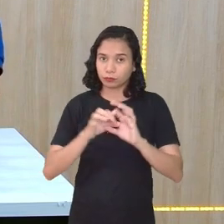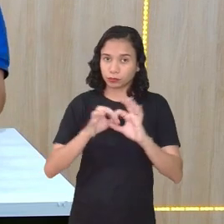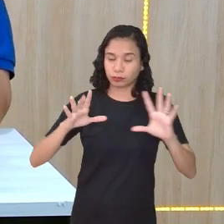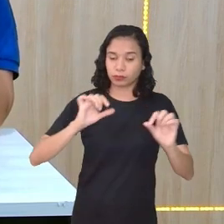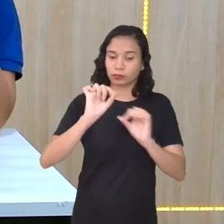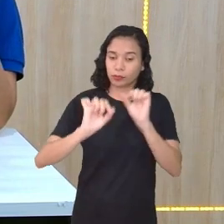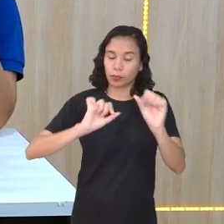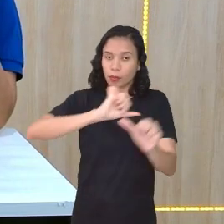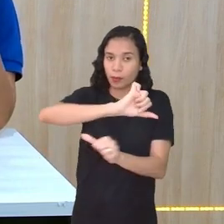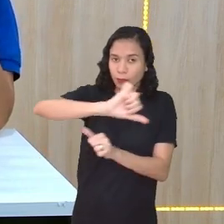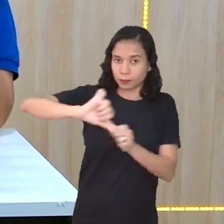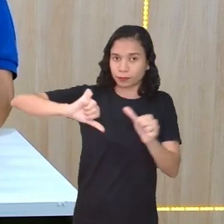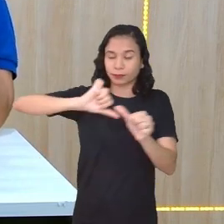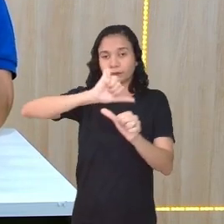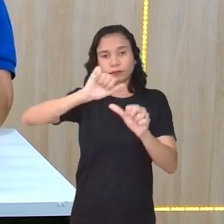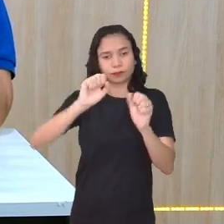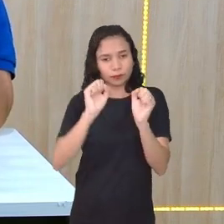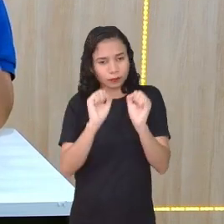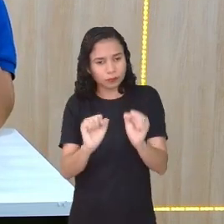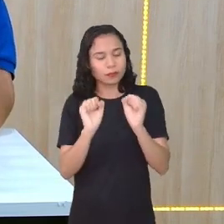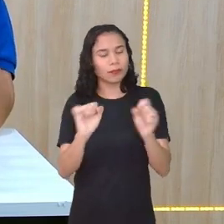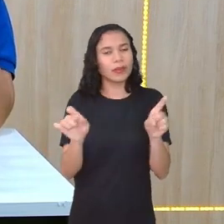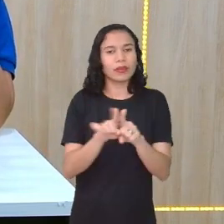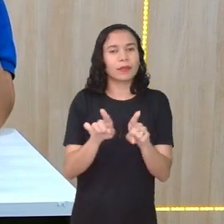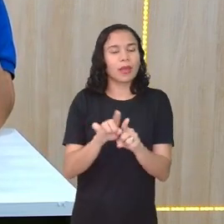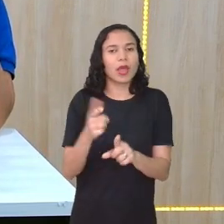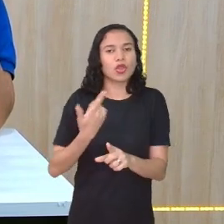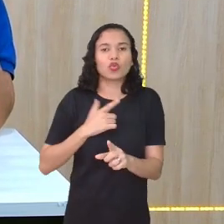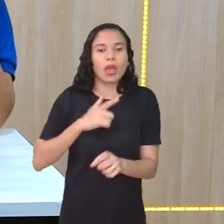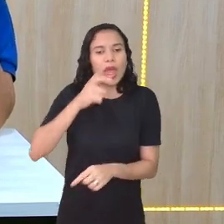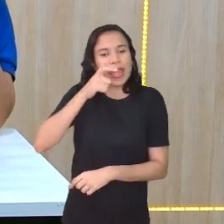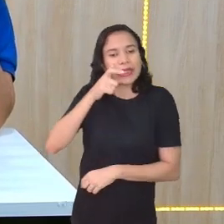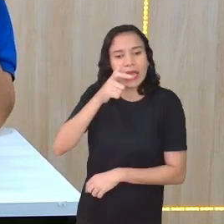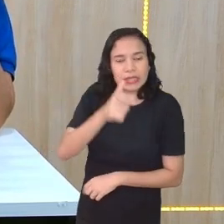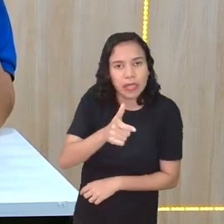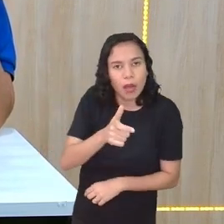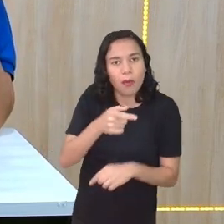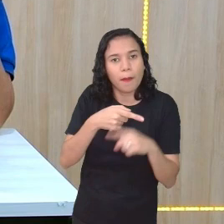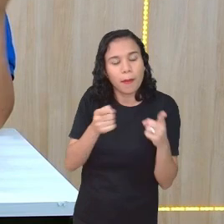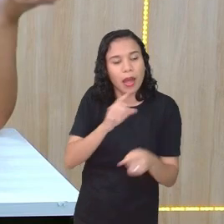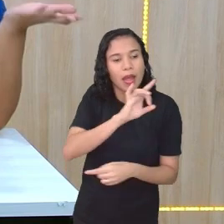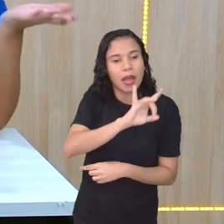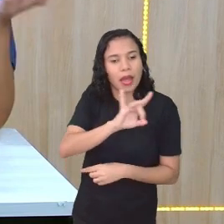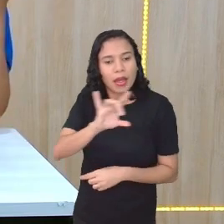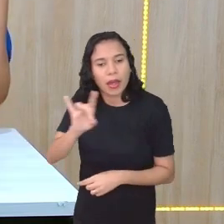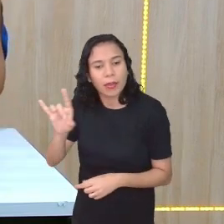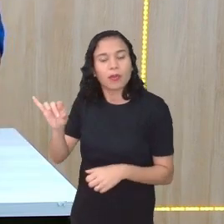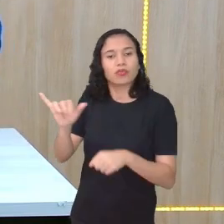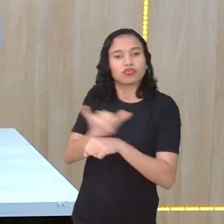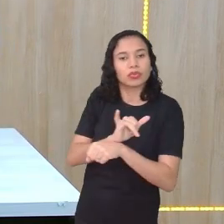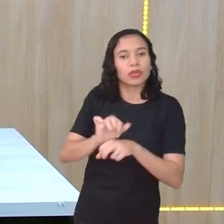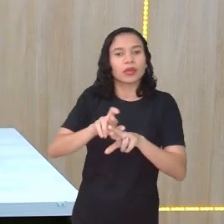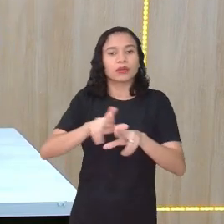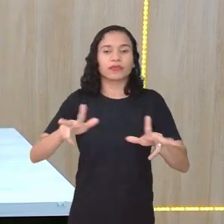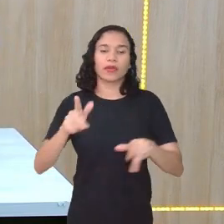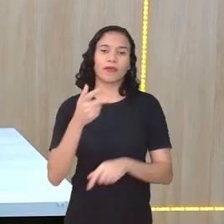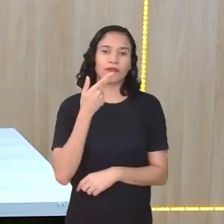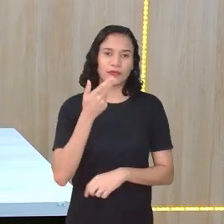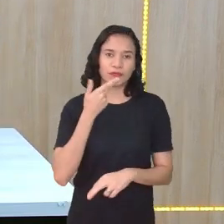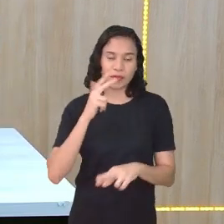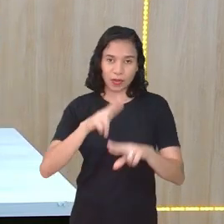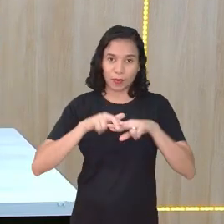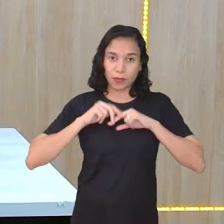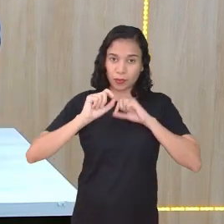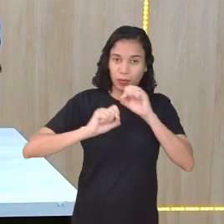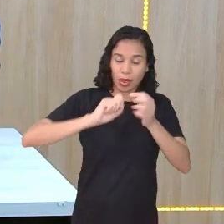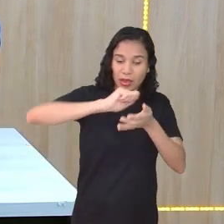mudanças que podem, inclusive, não ser intencionais, mas é porque cada um vai ter uma forma distinta de contar. Isso. Enquanto que